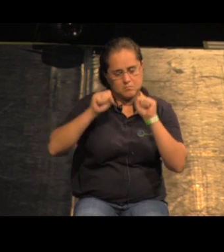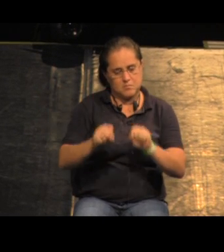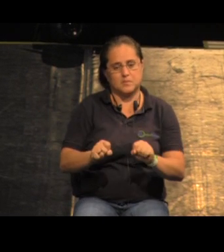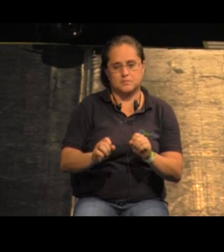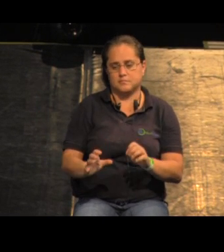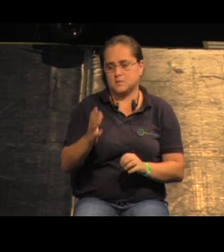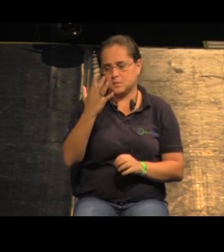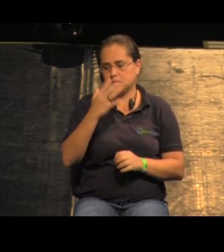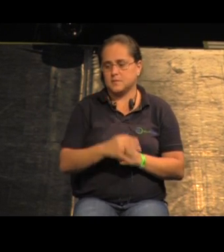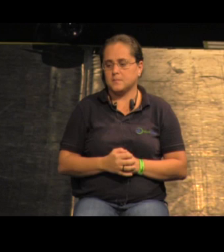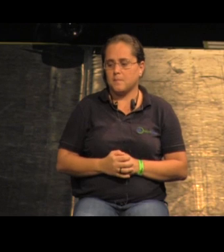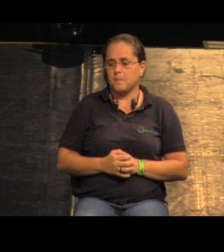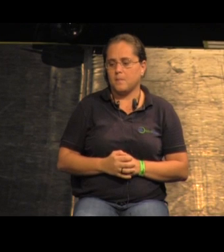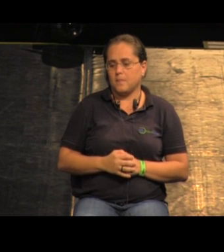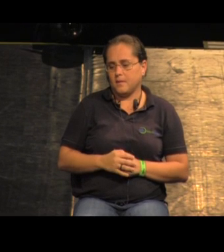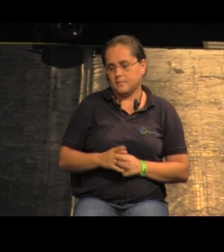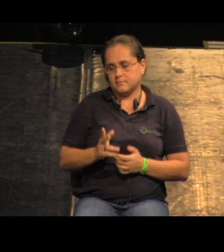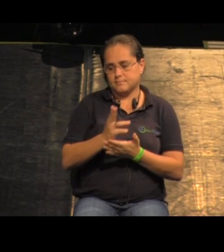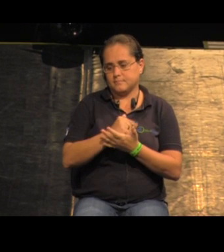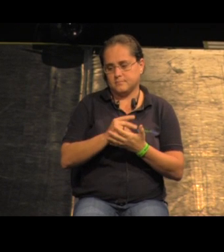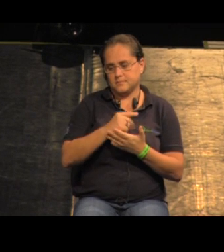algumas loucuras, enfim,